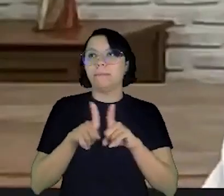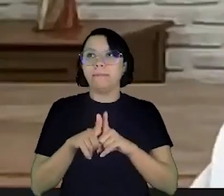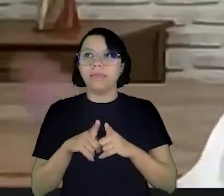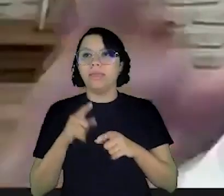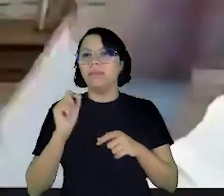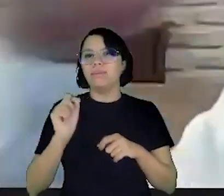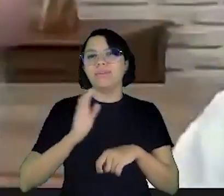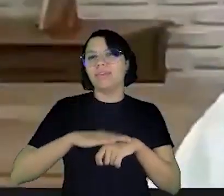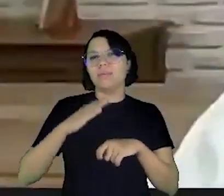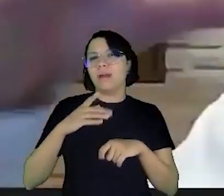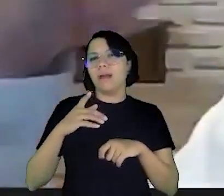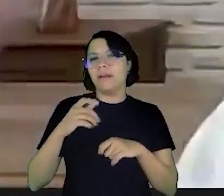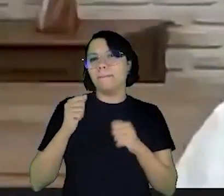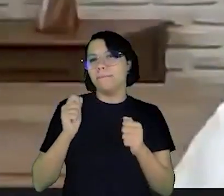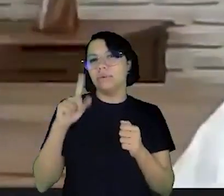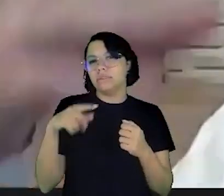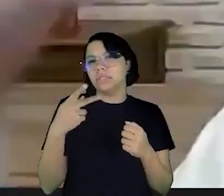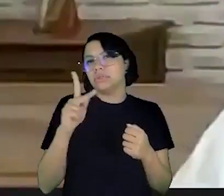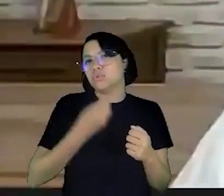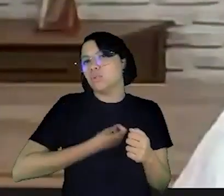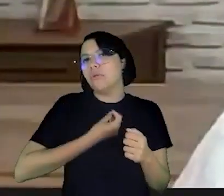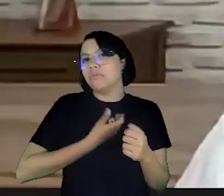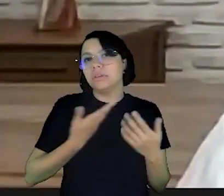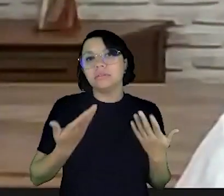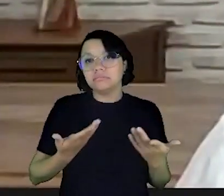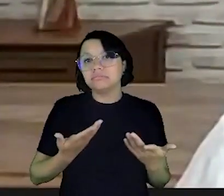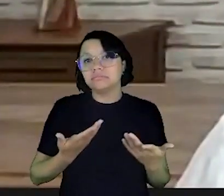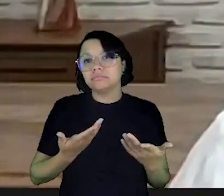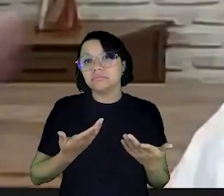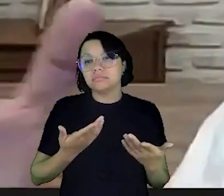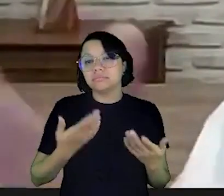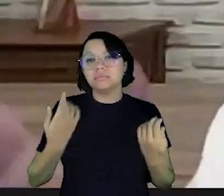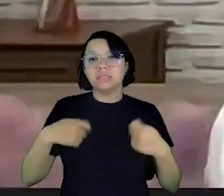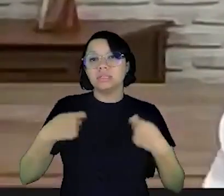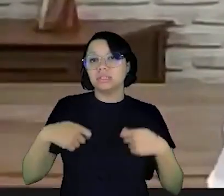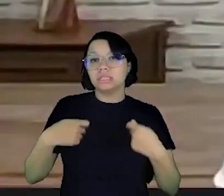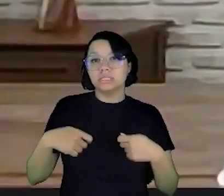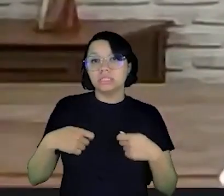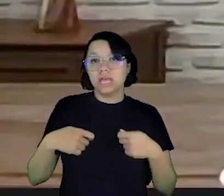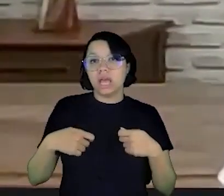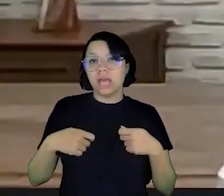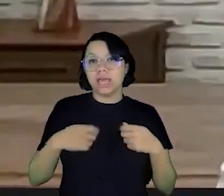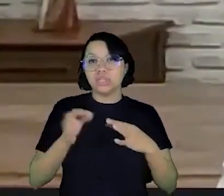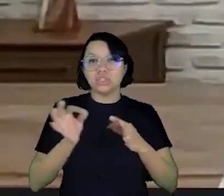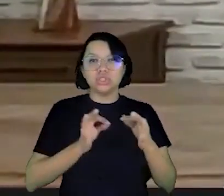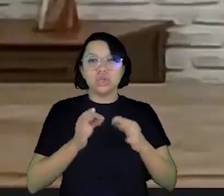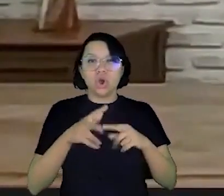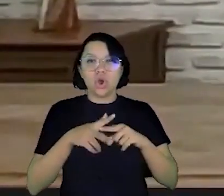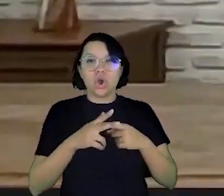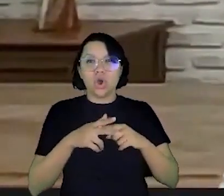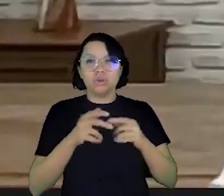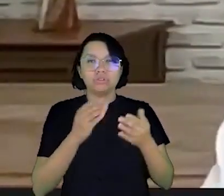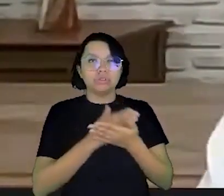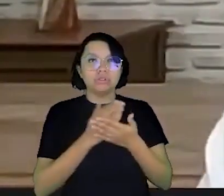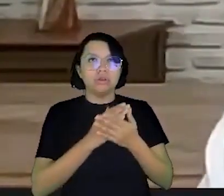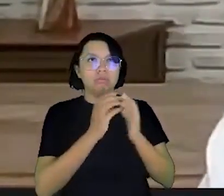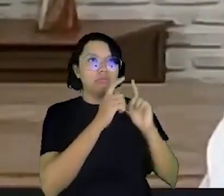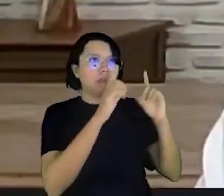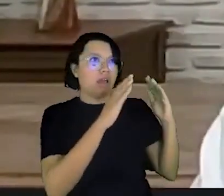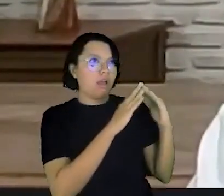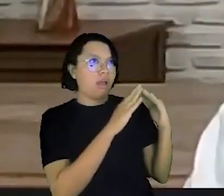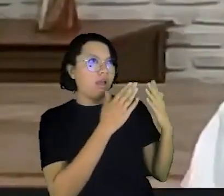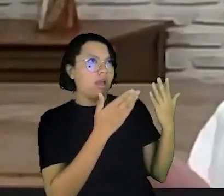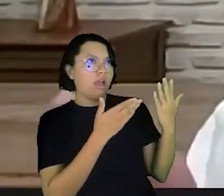saúde e o que mais na sua vida pode surgir como emergência você pode ter necessidade de uma reforma na sua